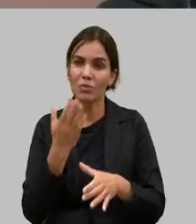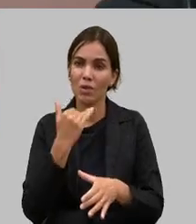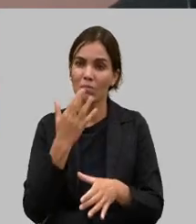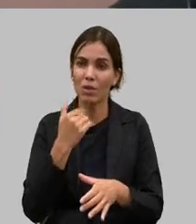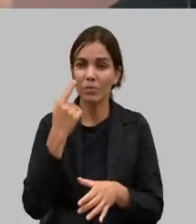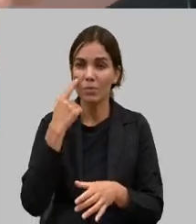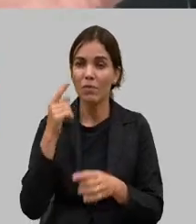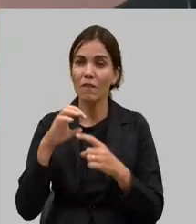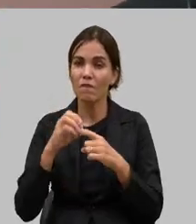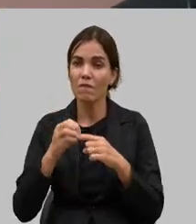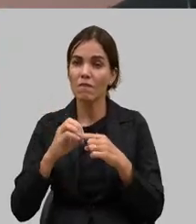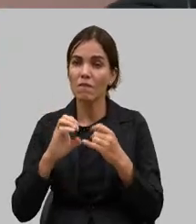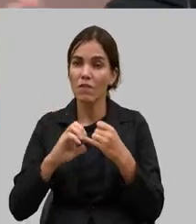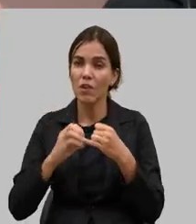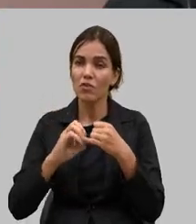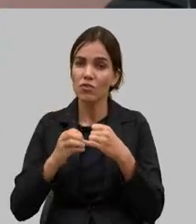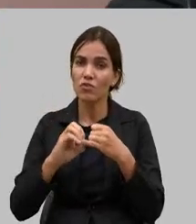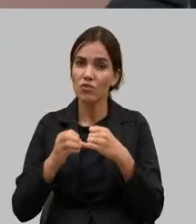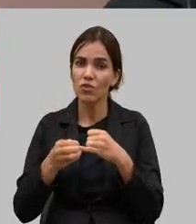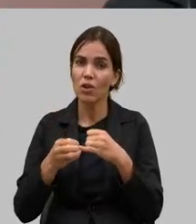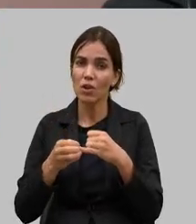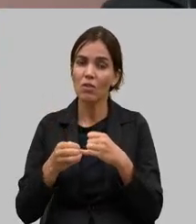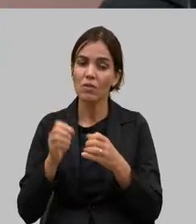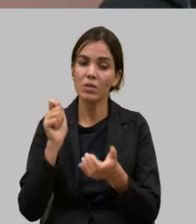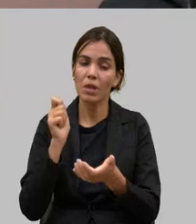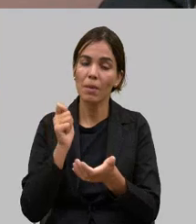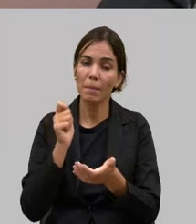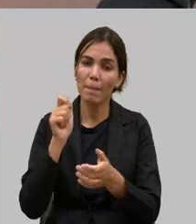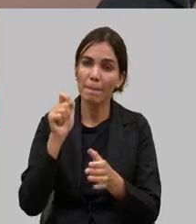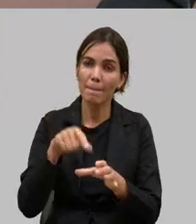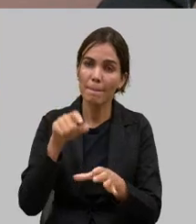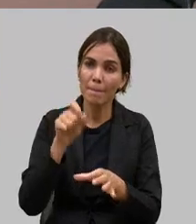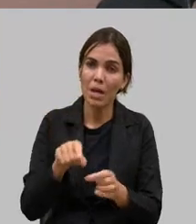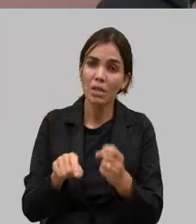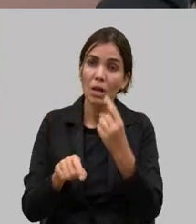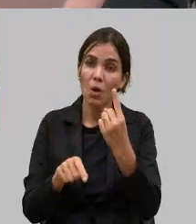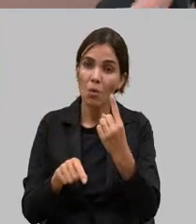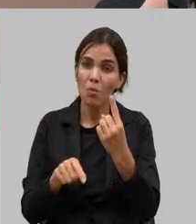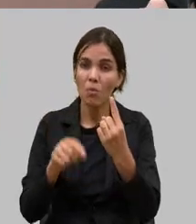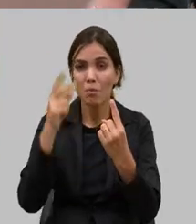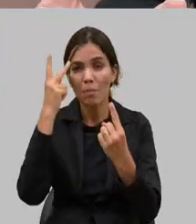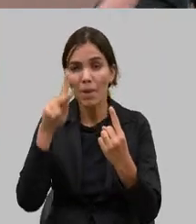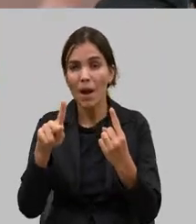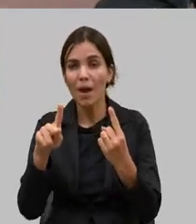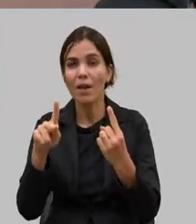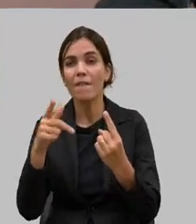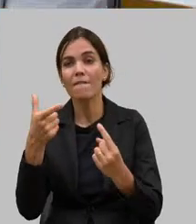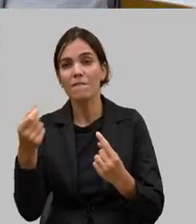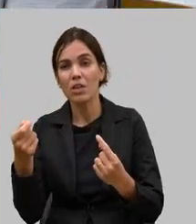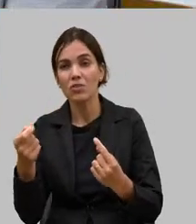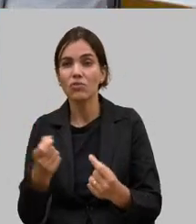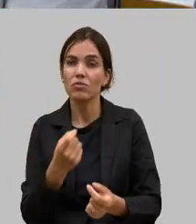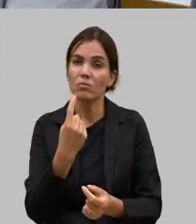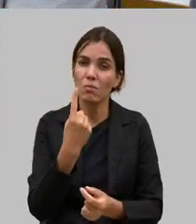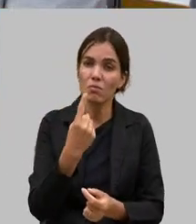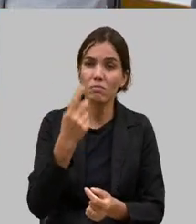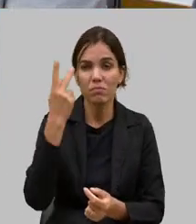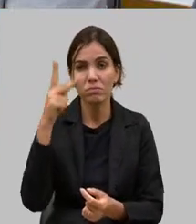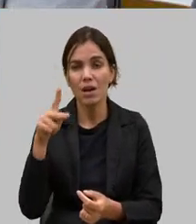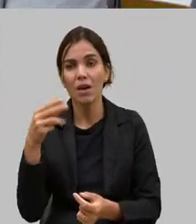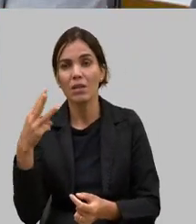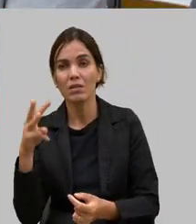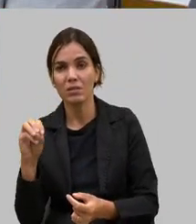você planta um para 20 um para 30 então você multiplica realmente isso mas esse apoio que a gente quer que continue dando aqui